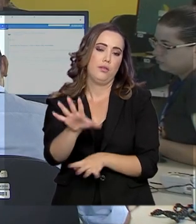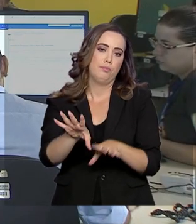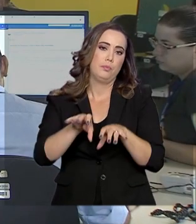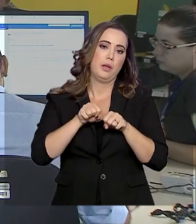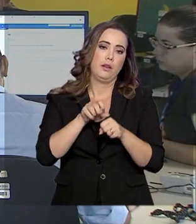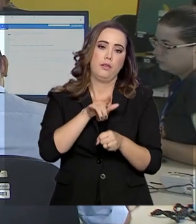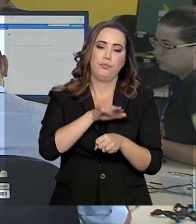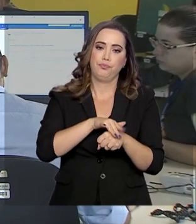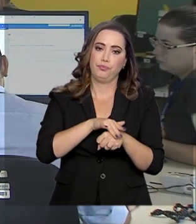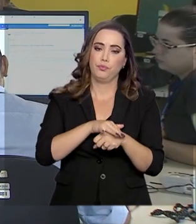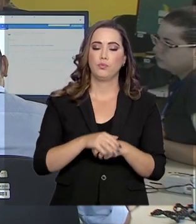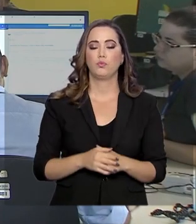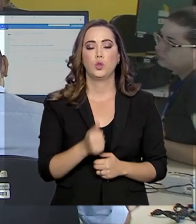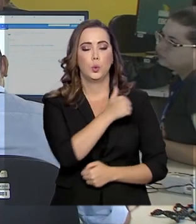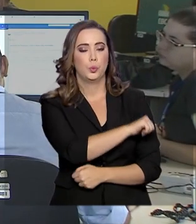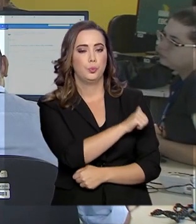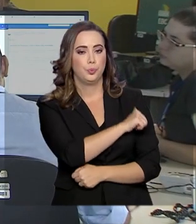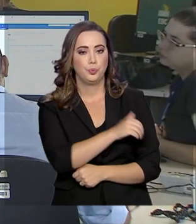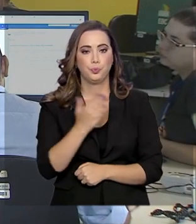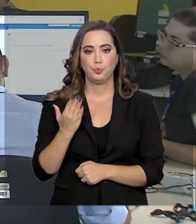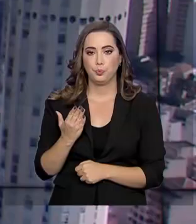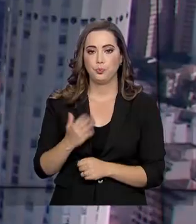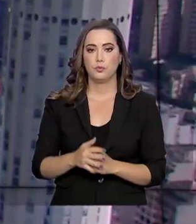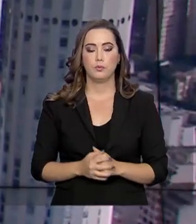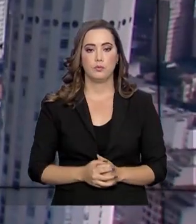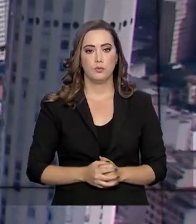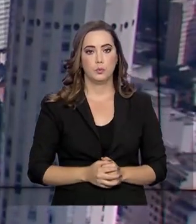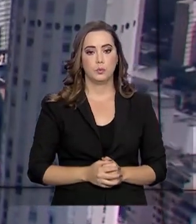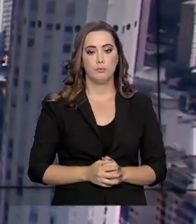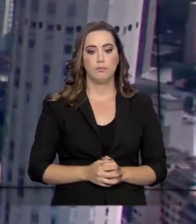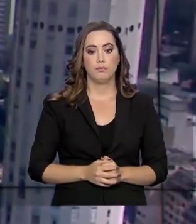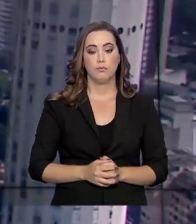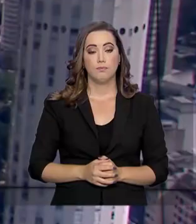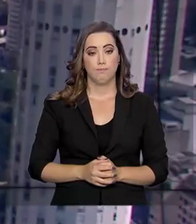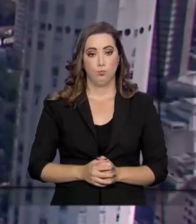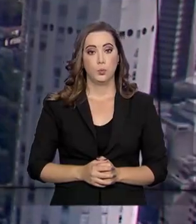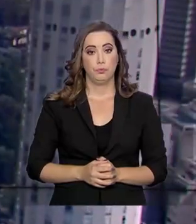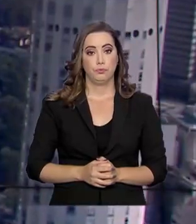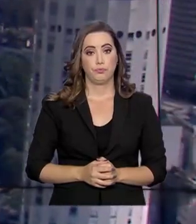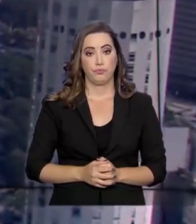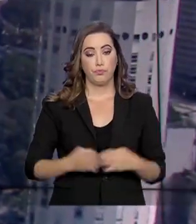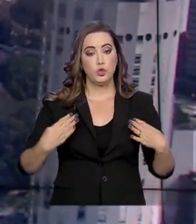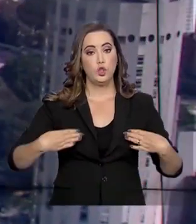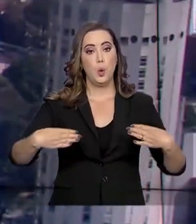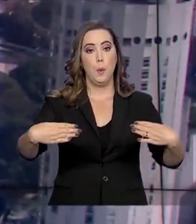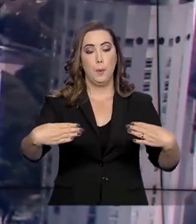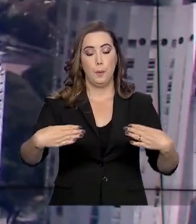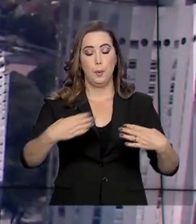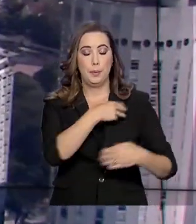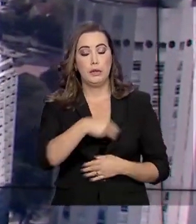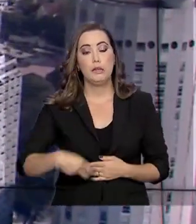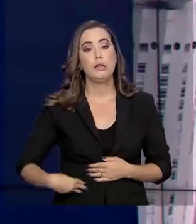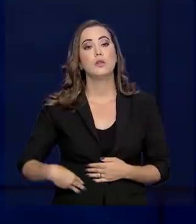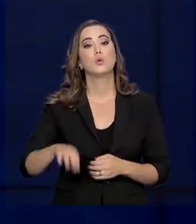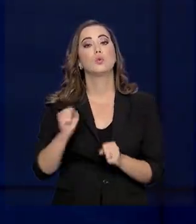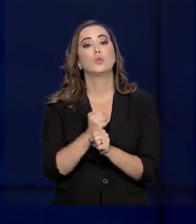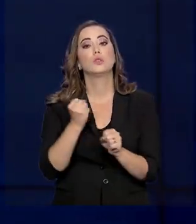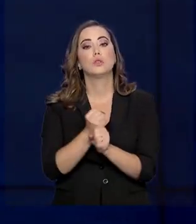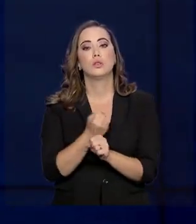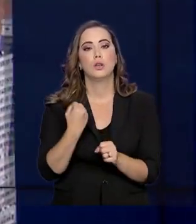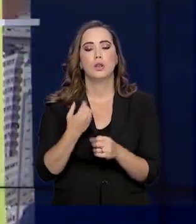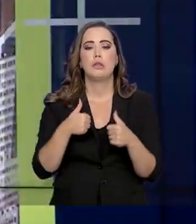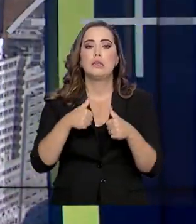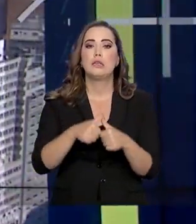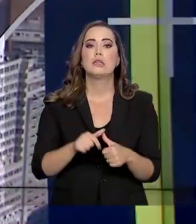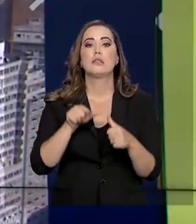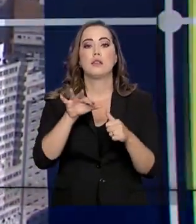Do Rio de Janeiro, Tiago Pimenta para o governo agora. O ministro da Infraestrutura, Tarcísio Gomes de Freitas, está